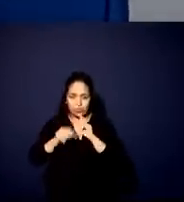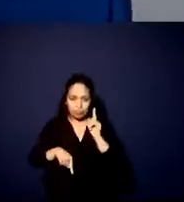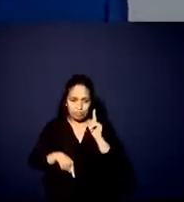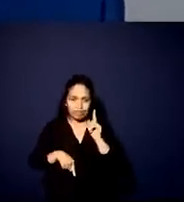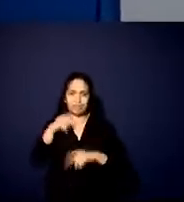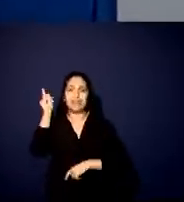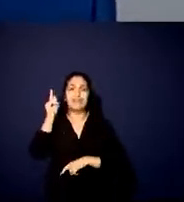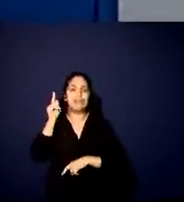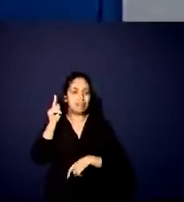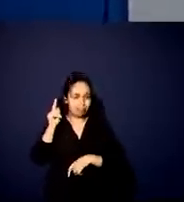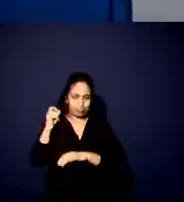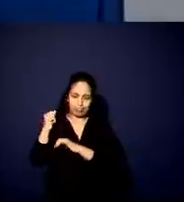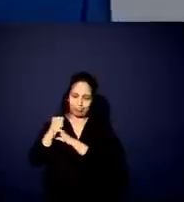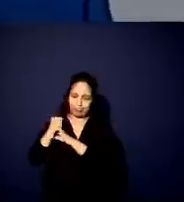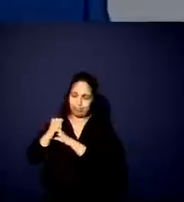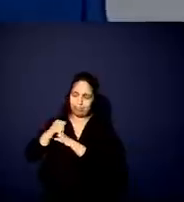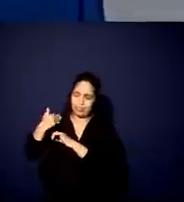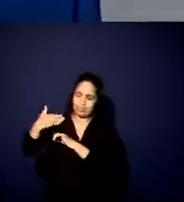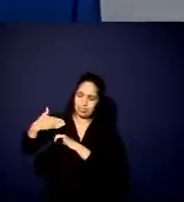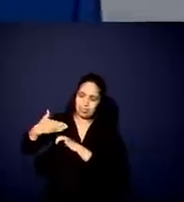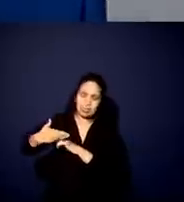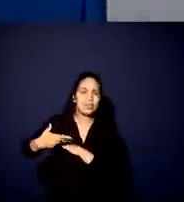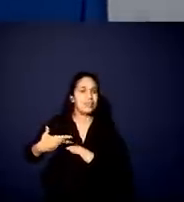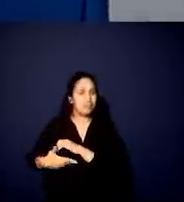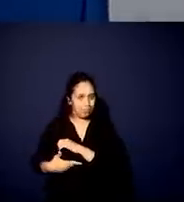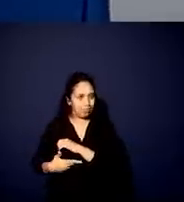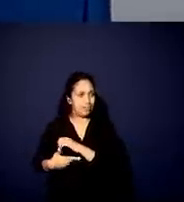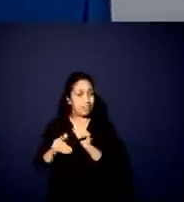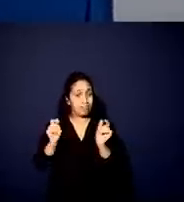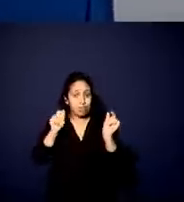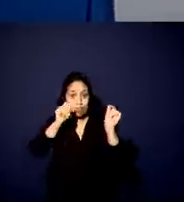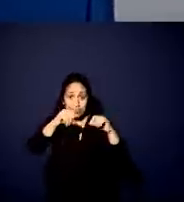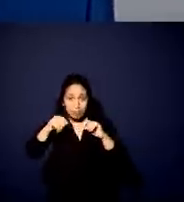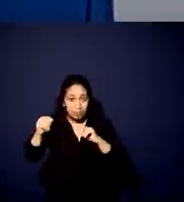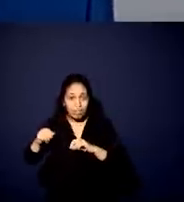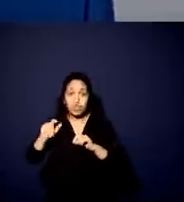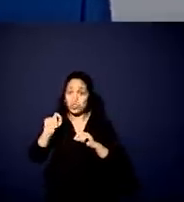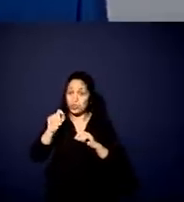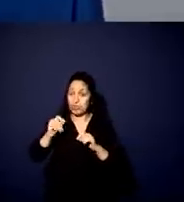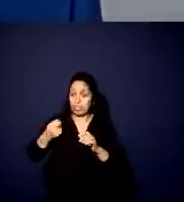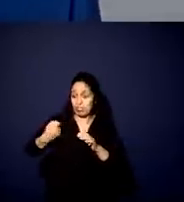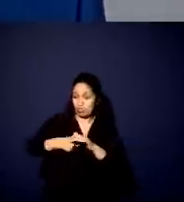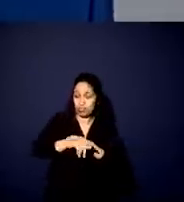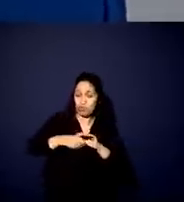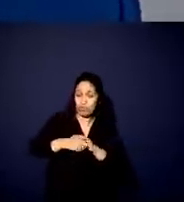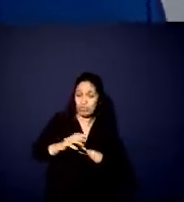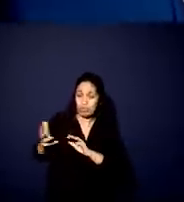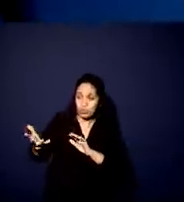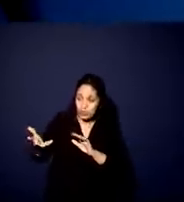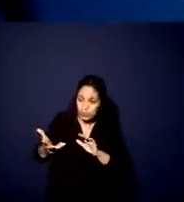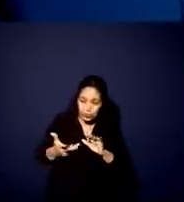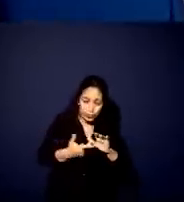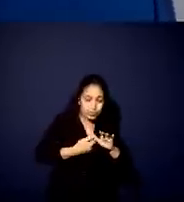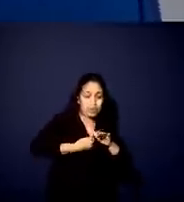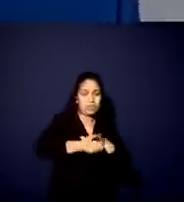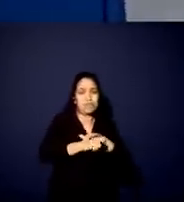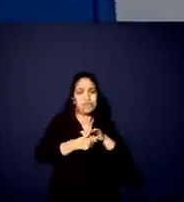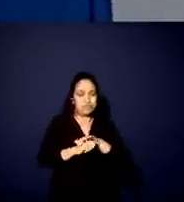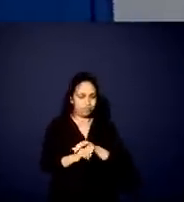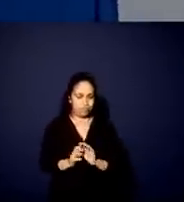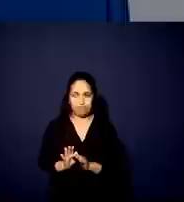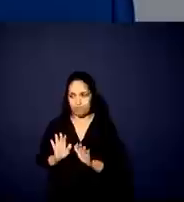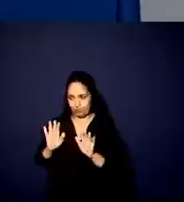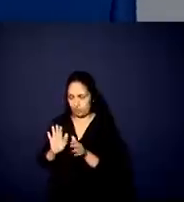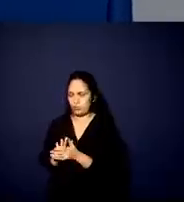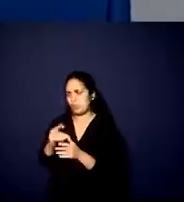nesses últimos anos, principalmente na capacidade de atrair investimentos. Eu fico, por um lado, preocupado, quando a gente vê,